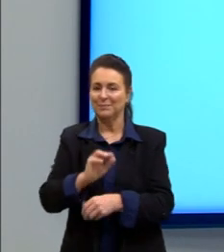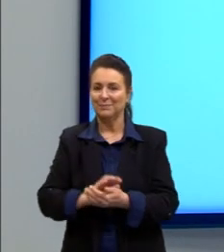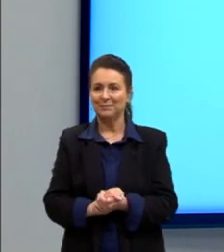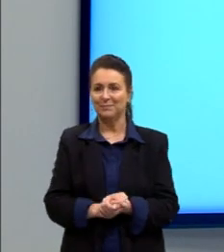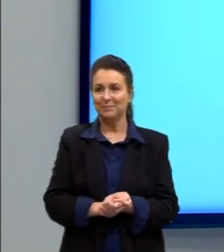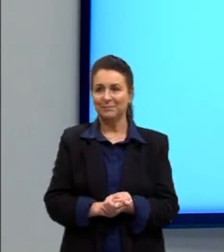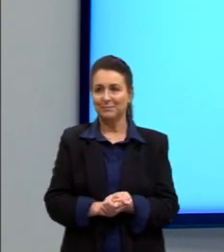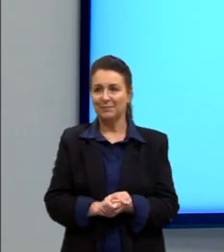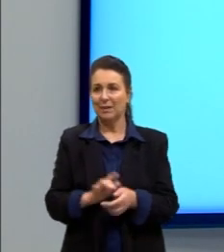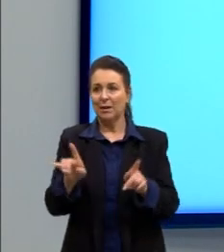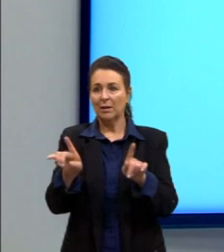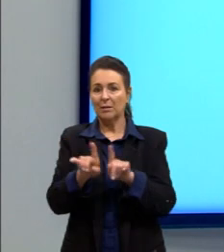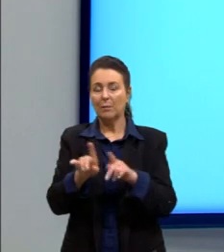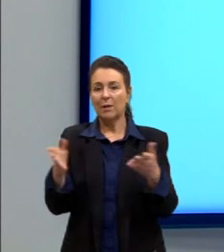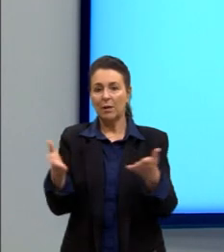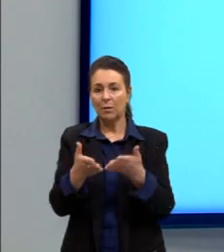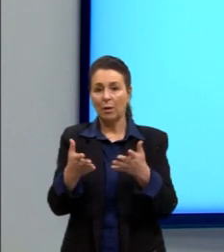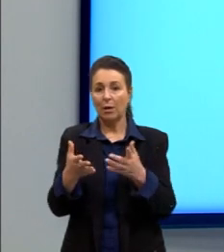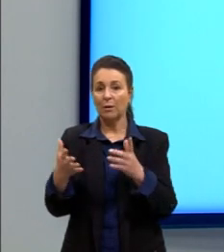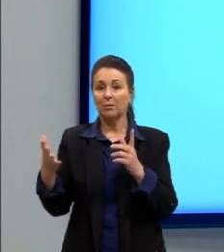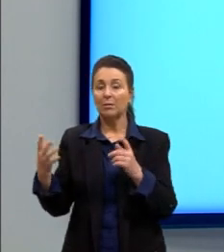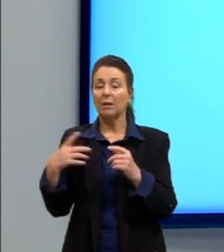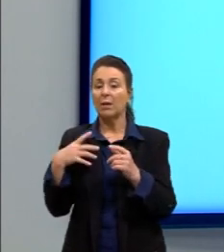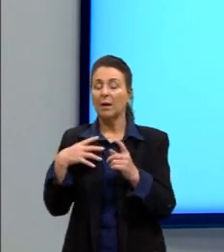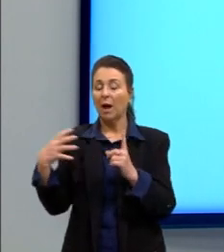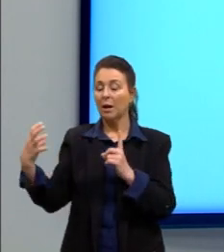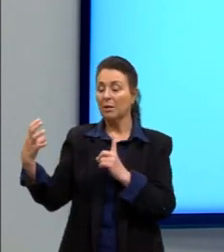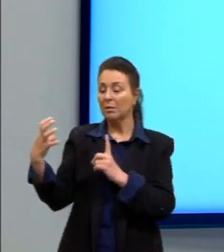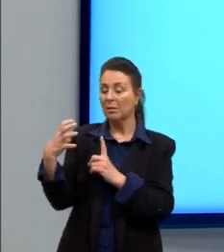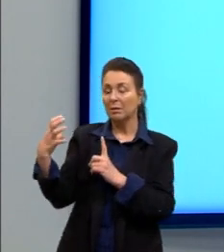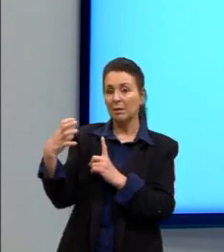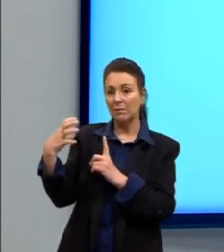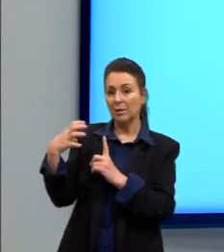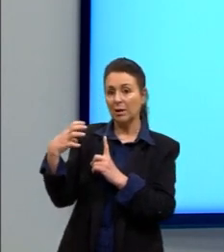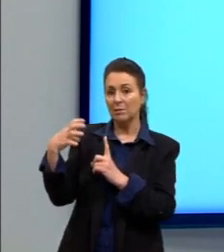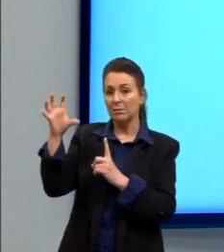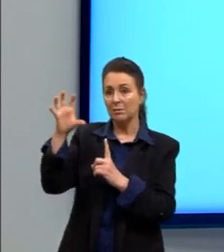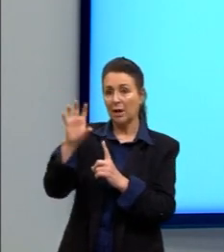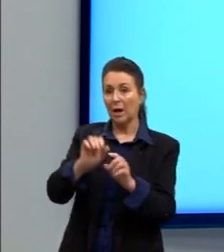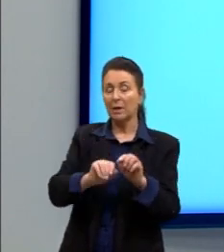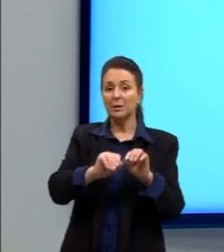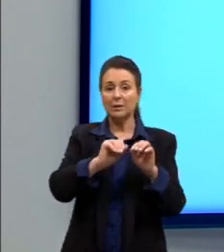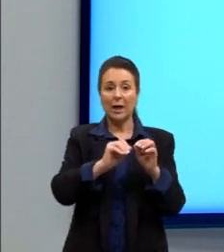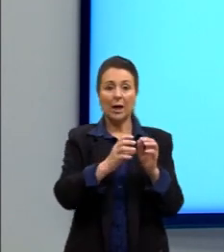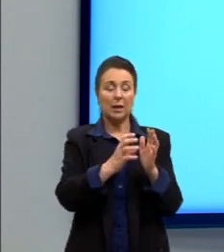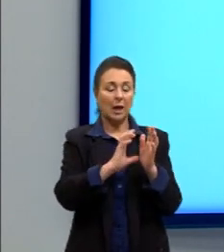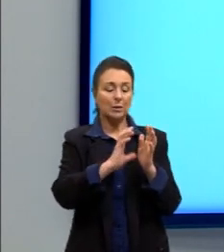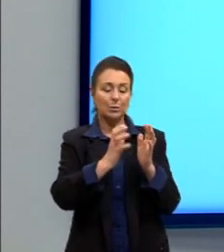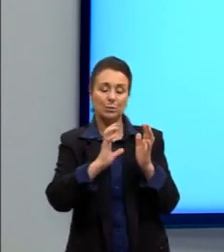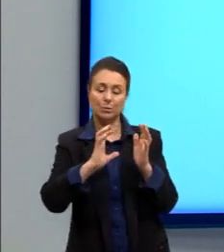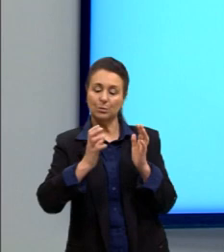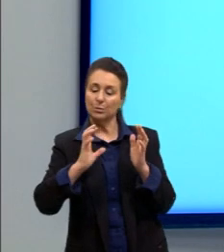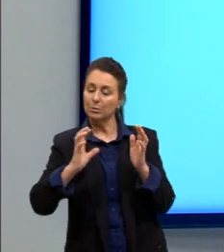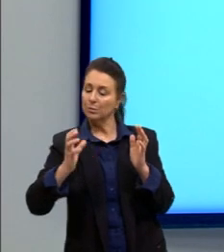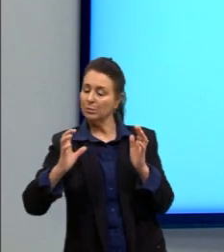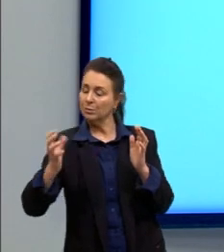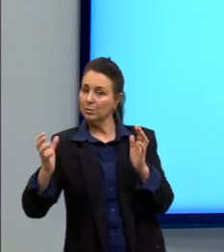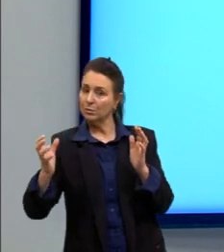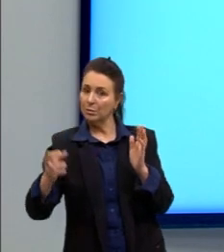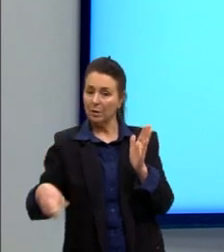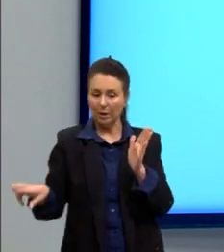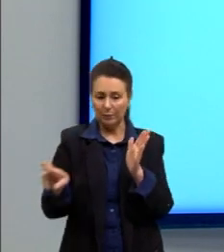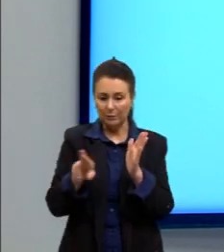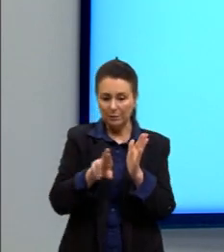Bom, além disso tudo, a gente tem a interferência de ondas. A gente falou, então, de reflexão, de